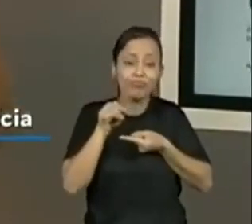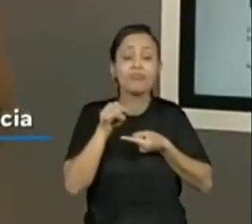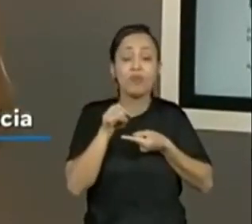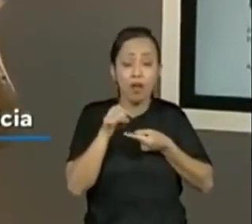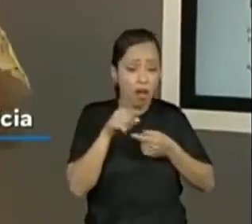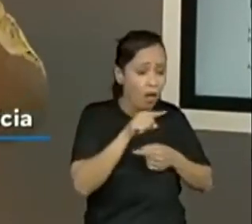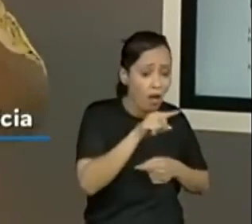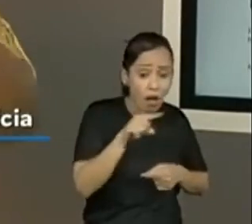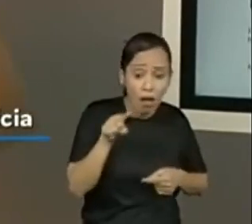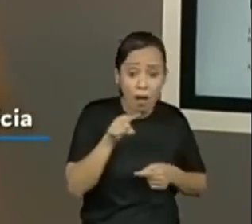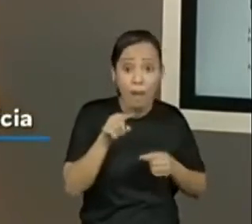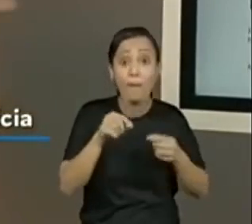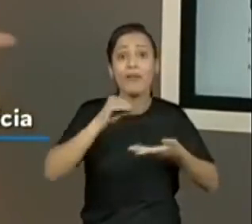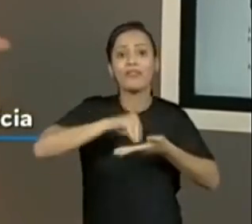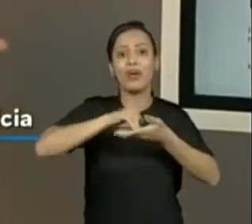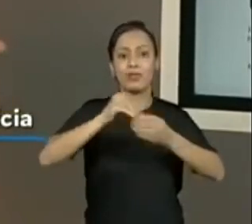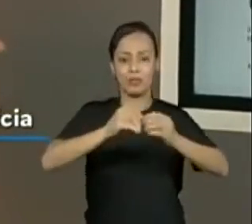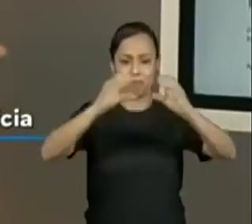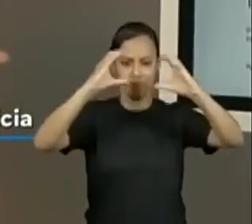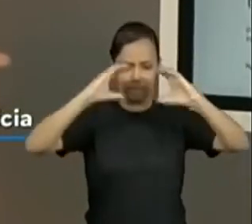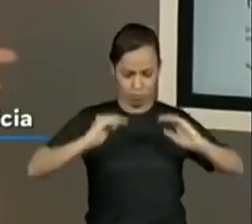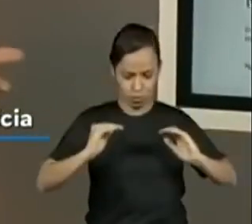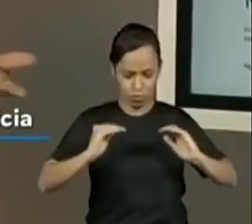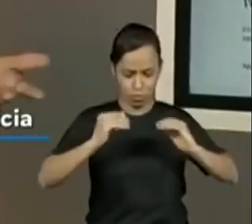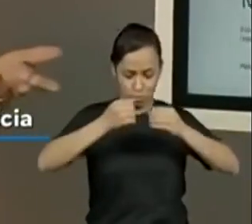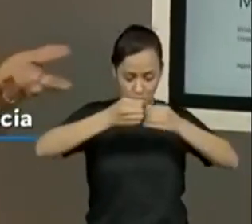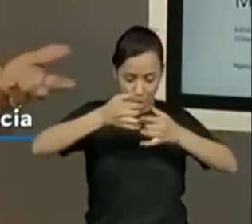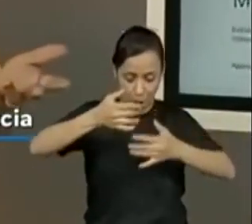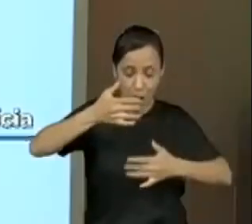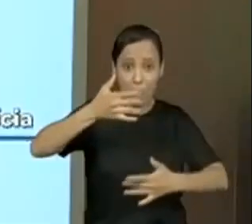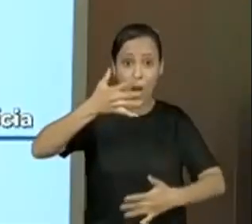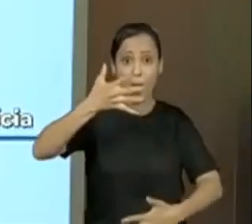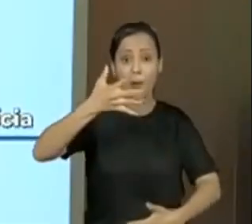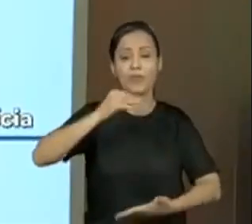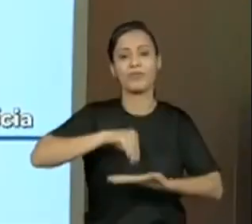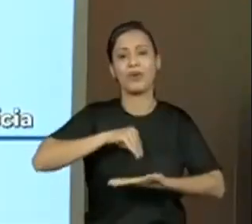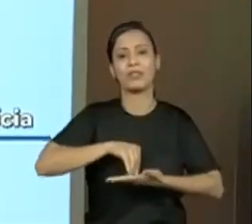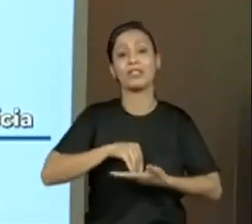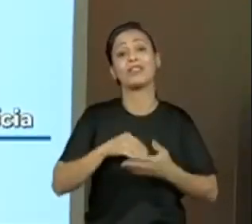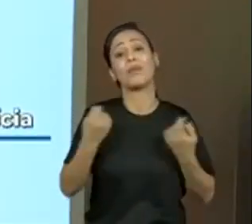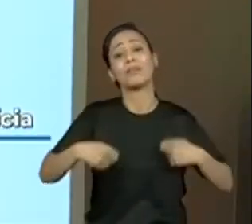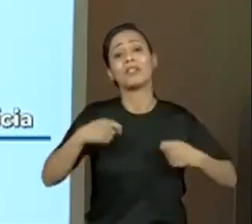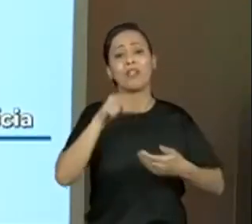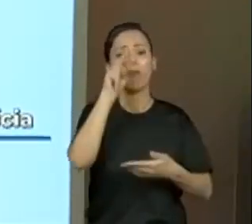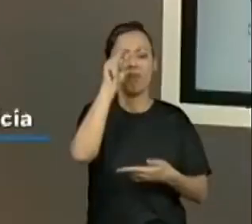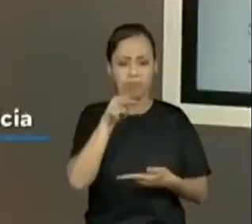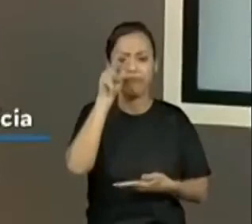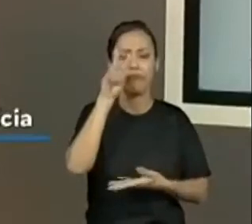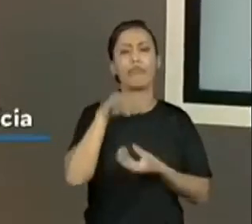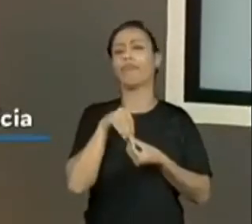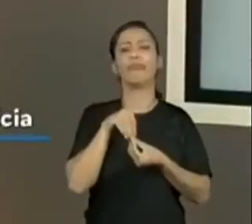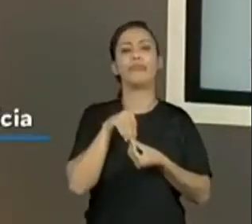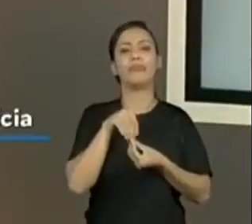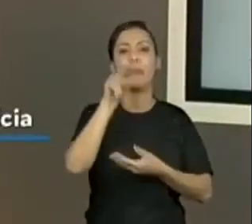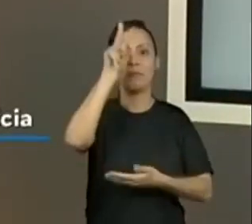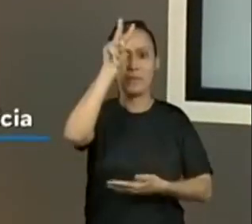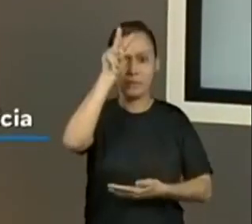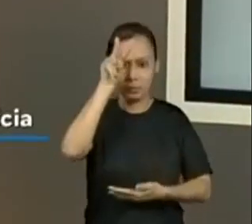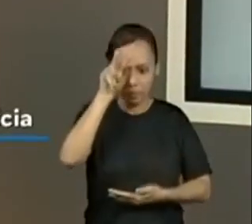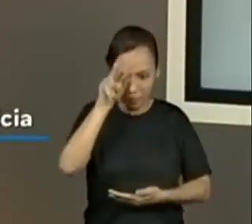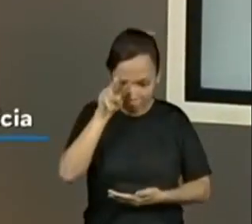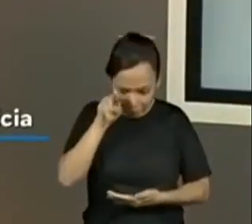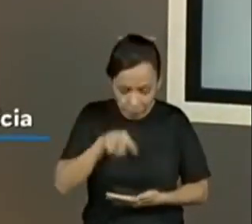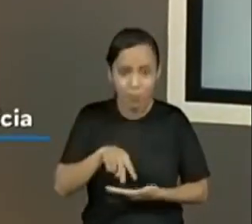o que foi trazido logo no início da notícia, né? Então, bem legal, é o que você falou, eles fazem isso mesmo de propósito, né,